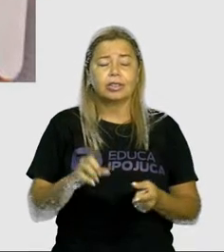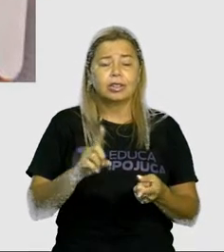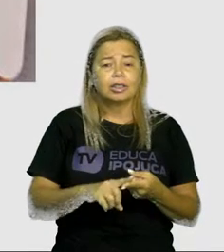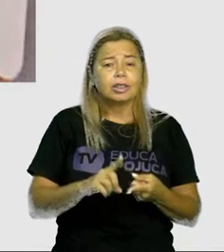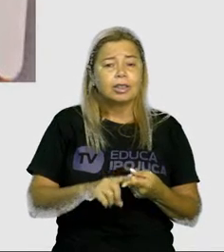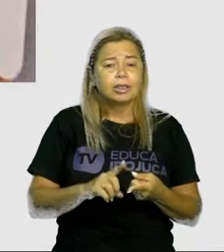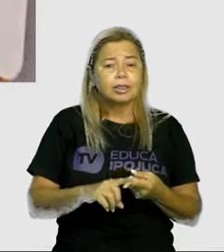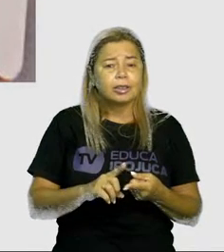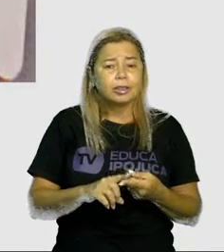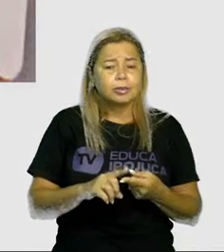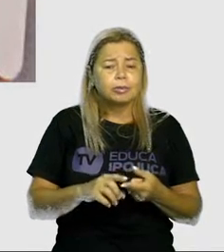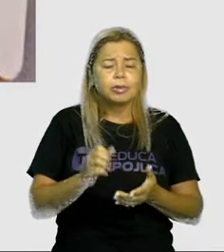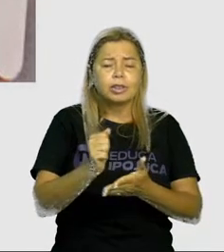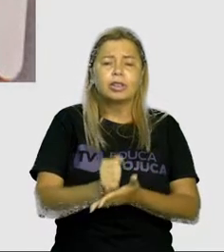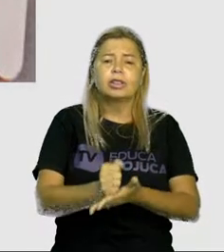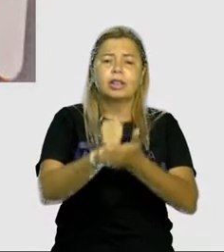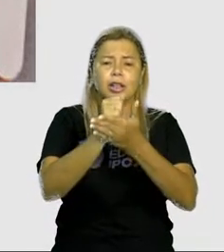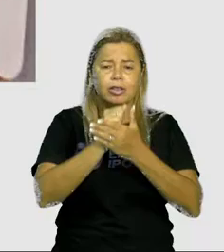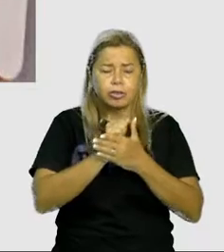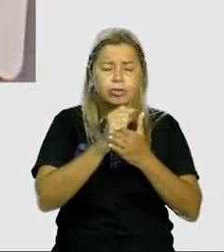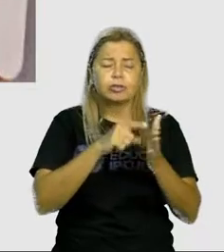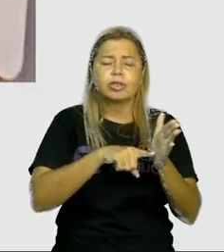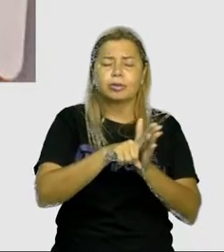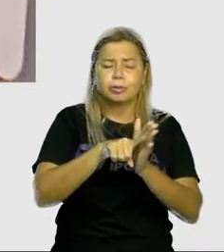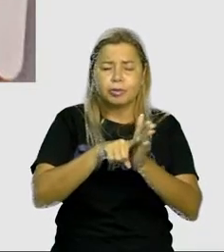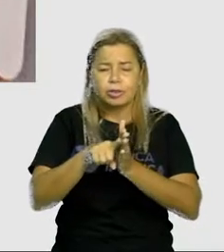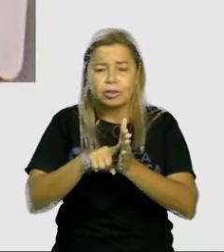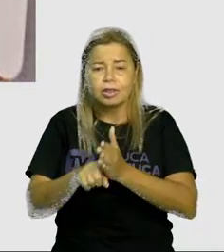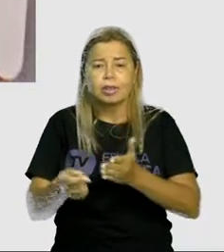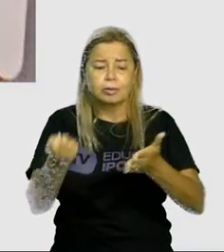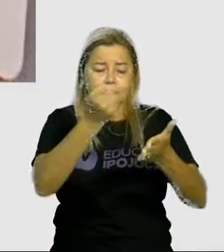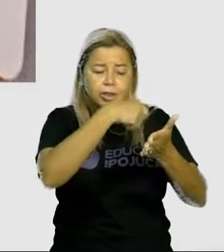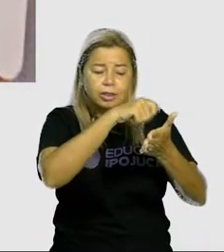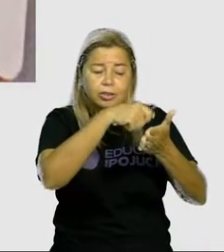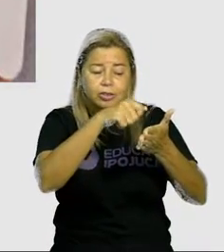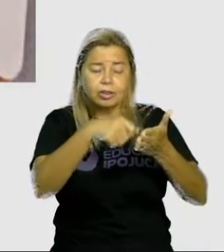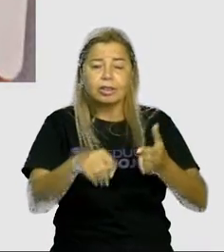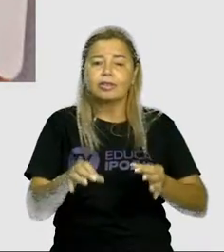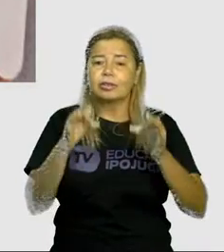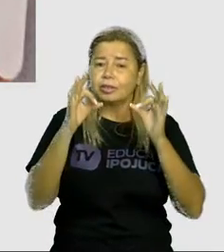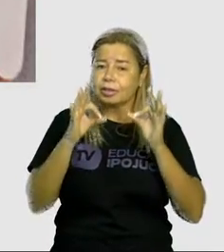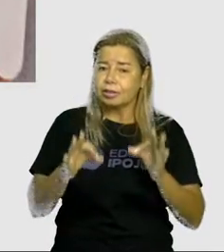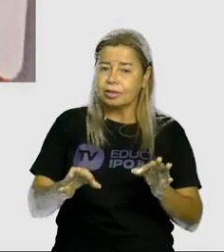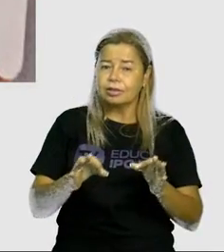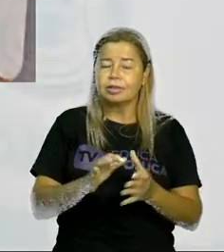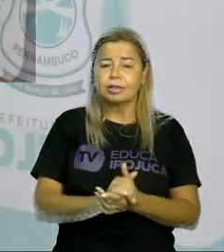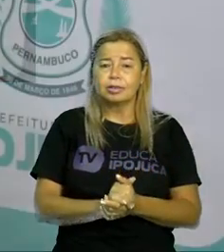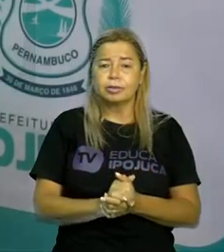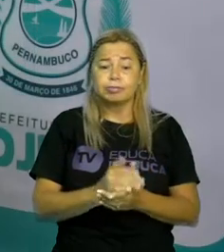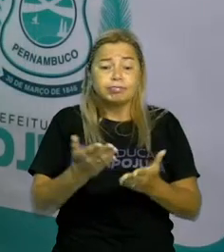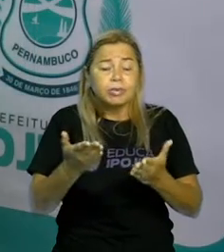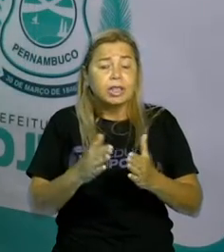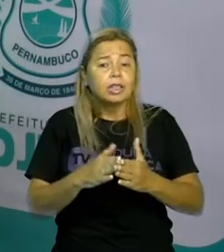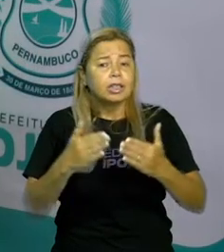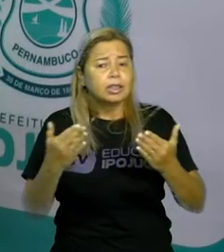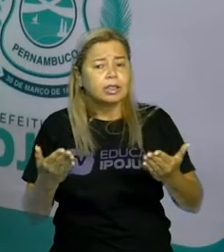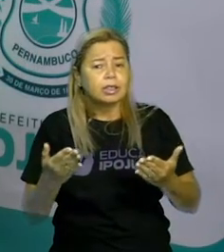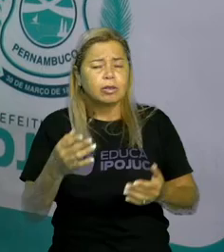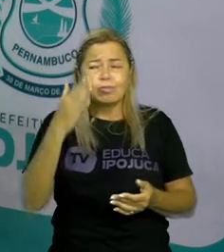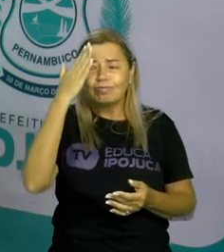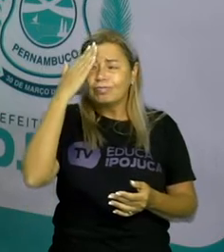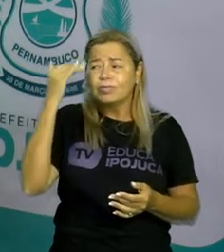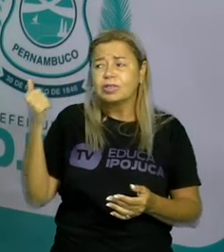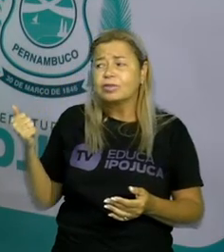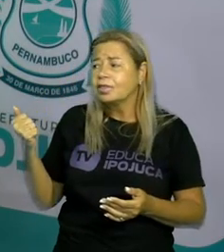consultar, mesmo sem saber como se escreve determinado termo. Eu não sei como escreve, mas se eu sei procurar no